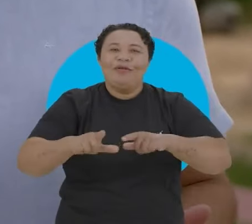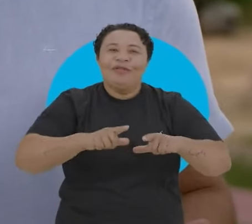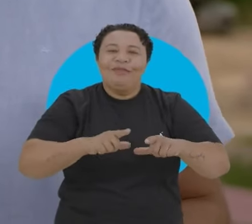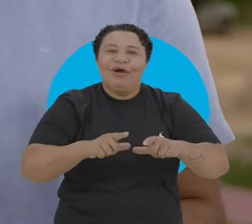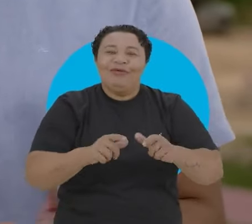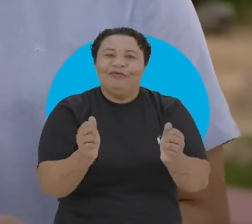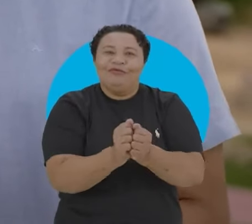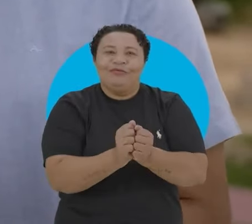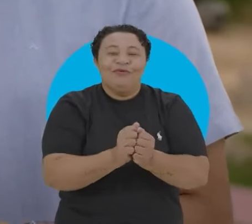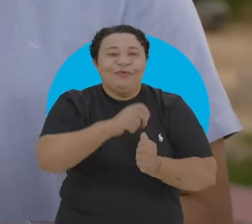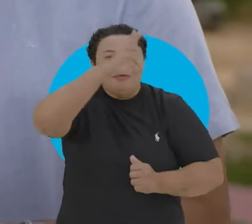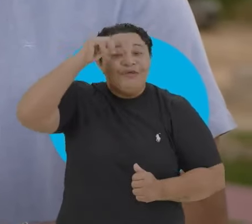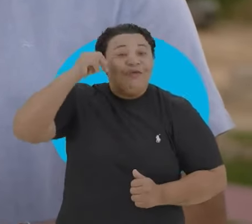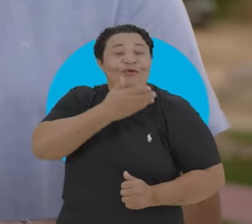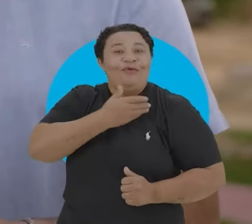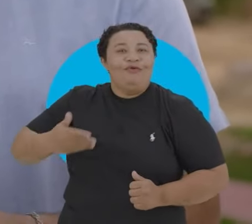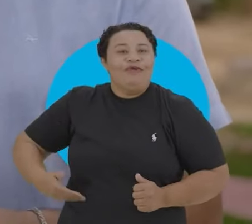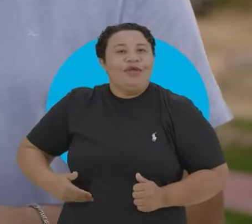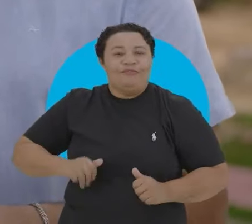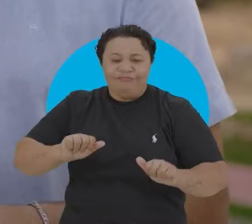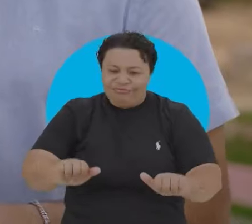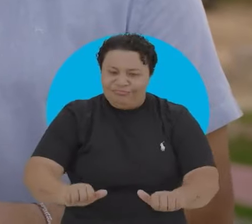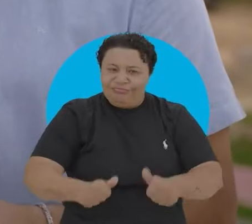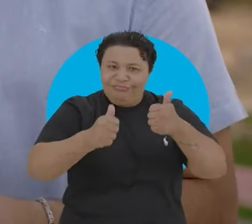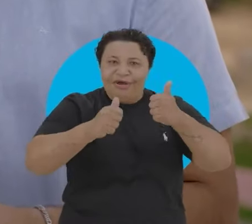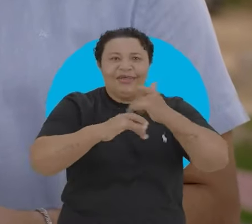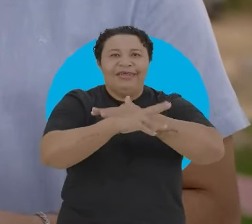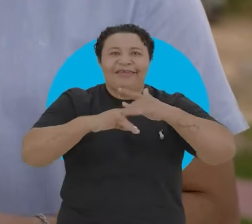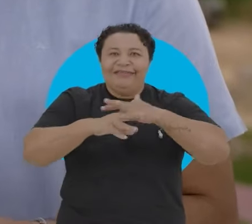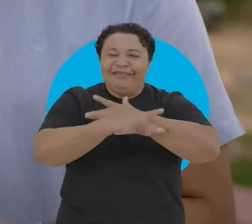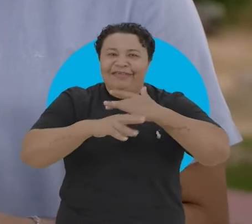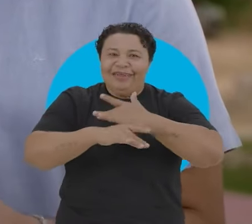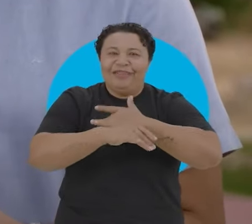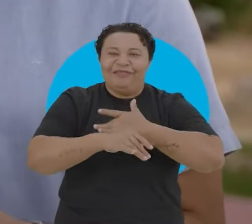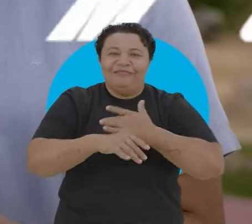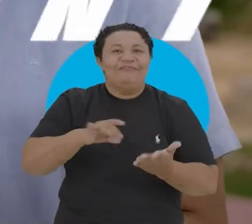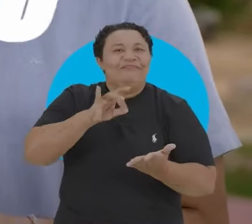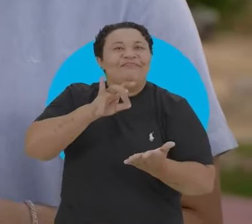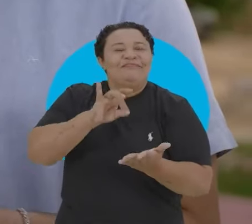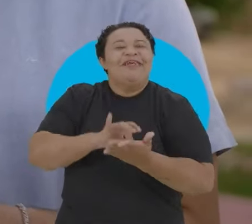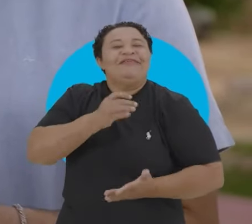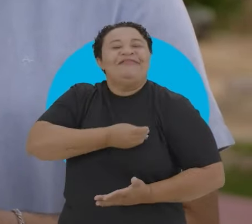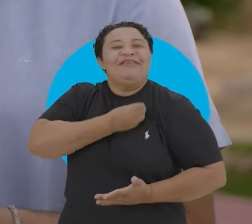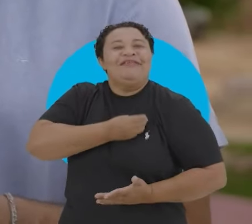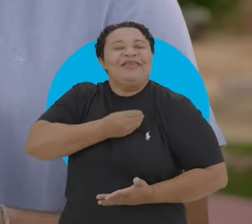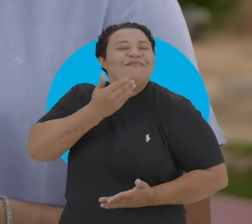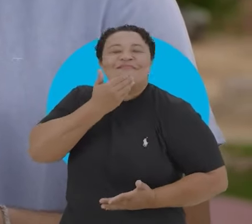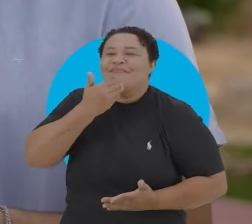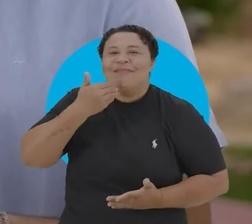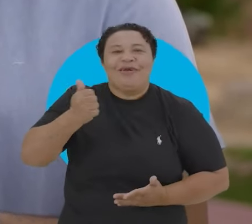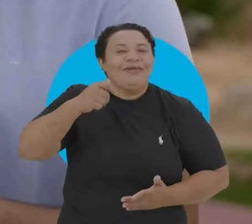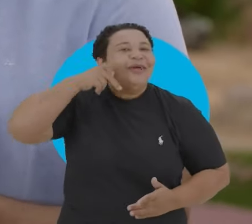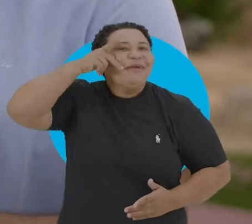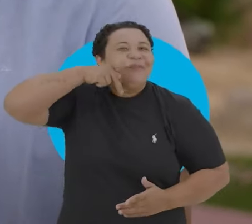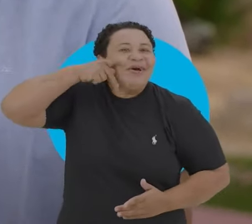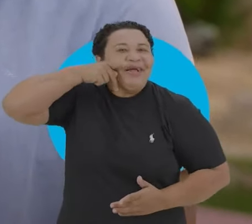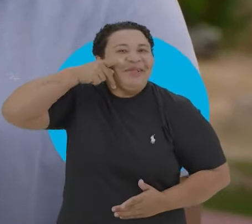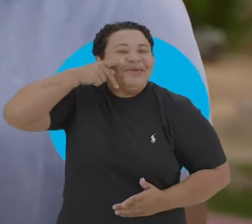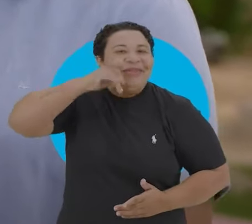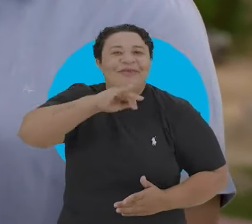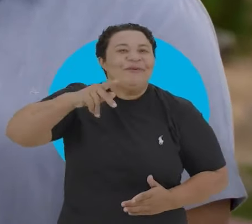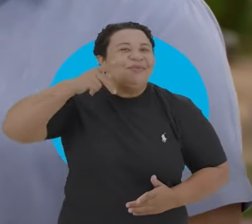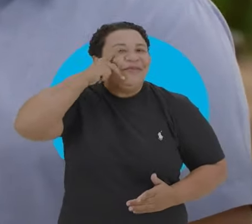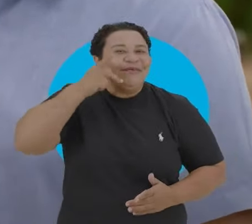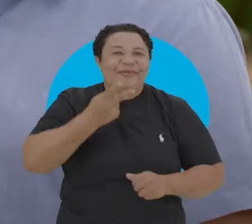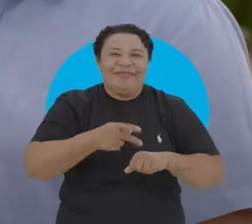conjunto entre a prefeitura e o governo colocou nossa cidade em outro patamar Sem dúvidas, estamos vivendo o melhor momento da Paraíba